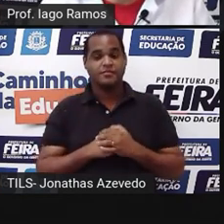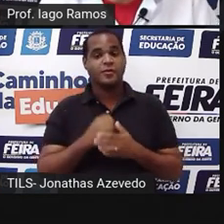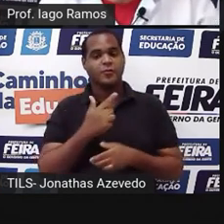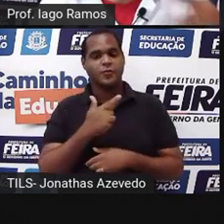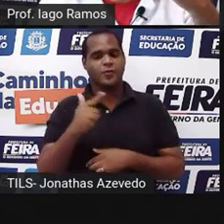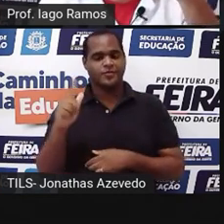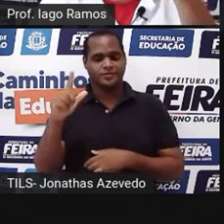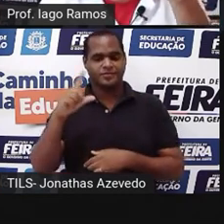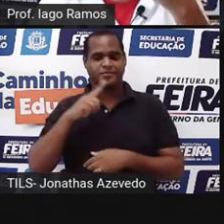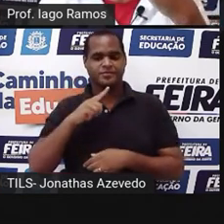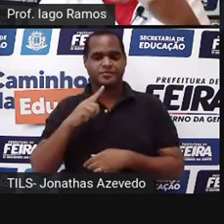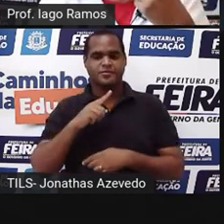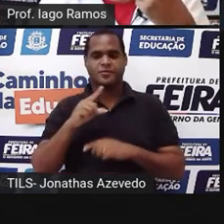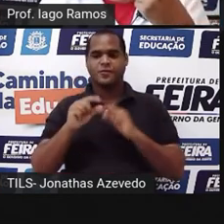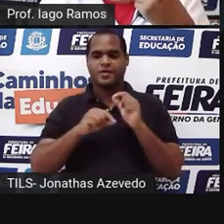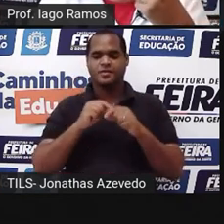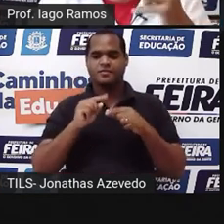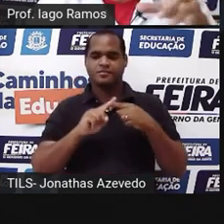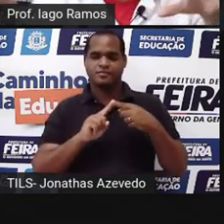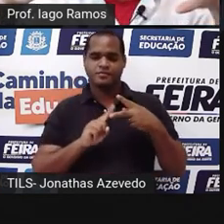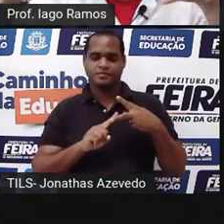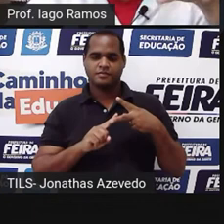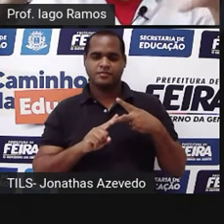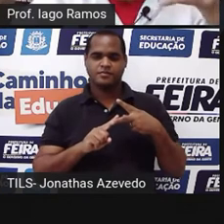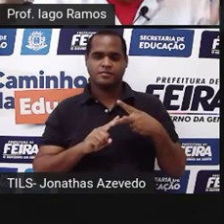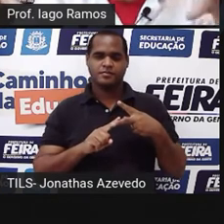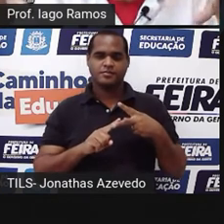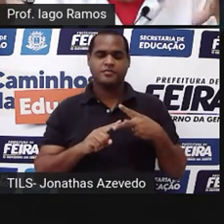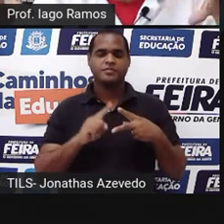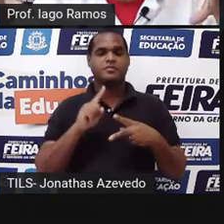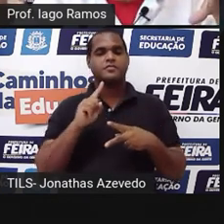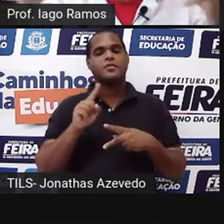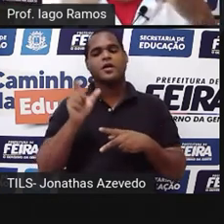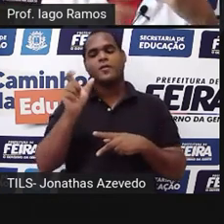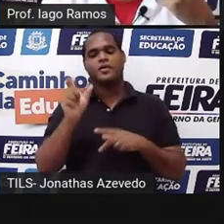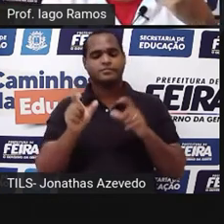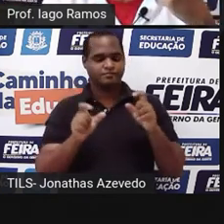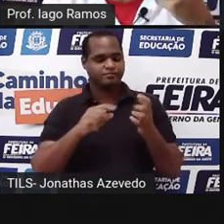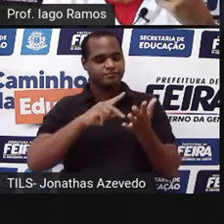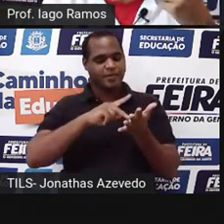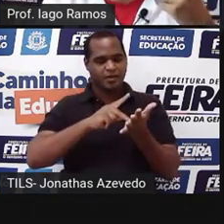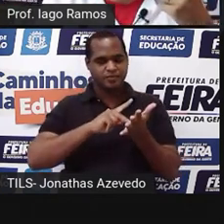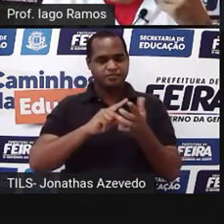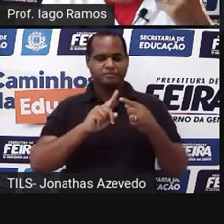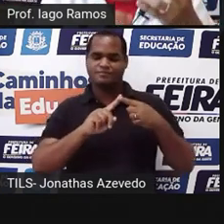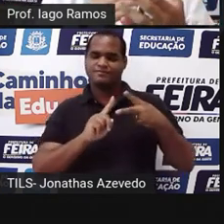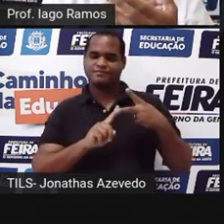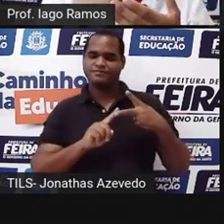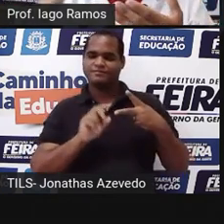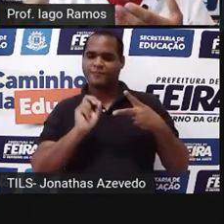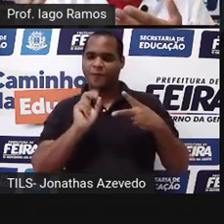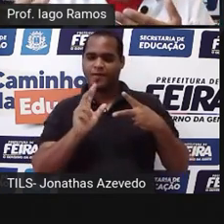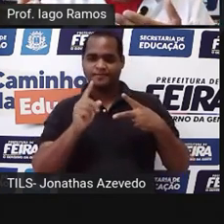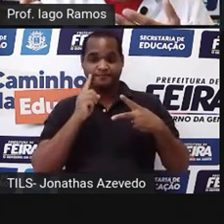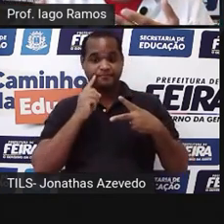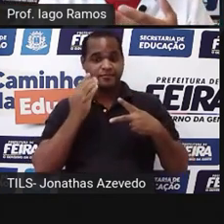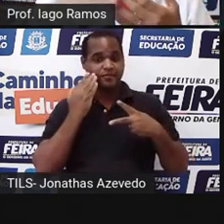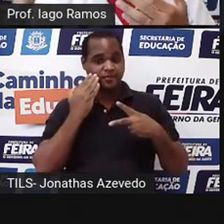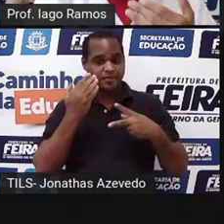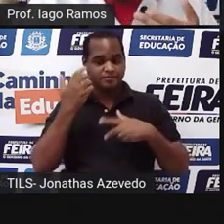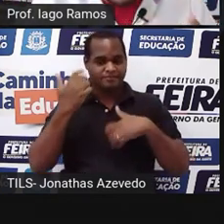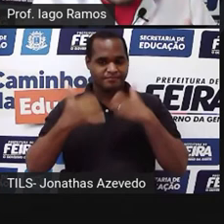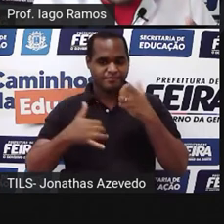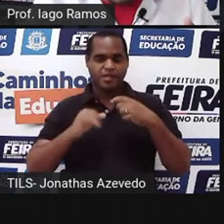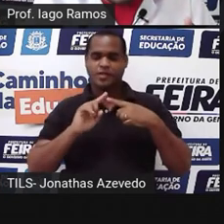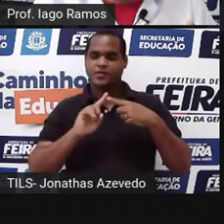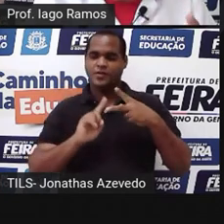o caso que a gente só precisa de dois ângulos. nas duas figuras se a gente tiver dois ângulos correspondentes com